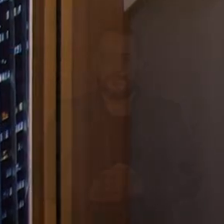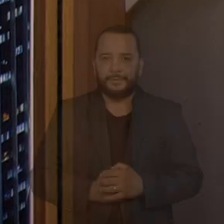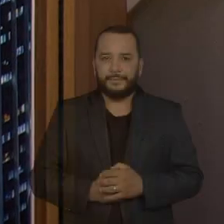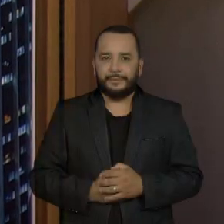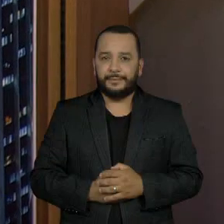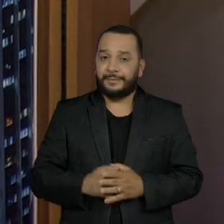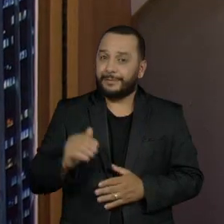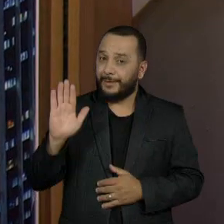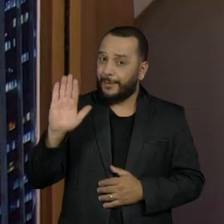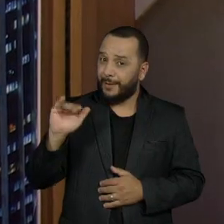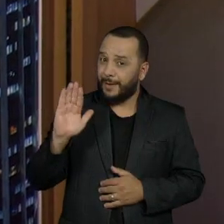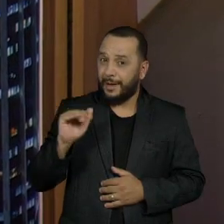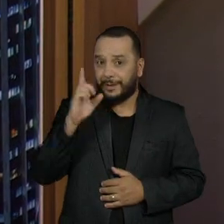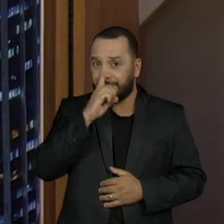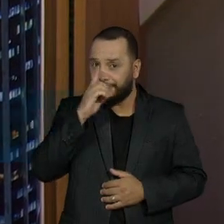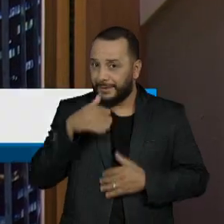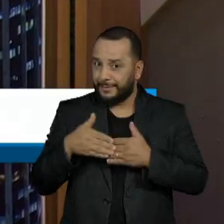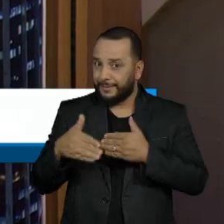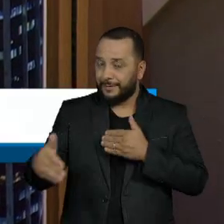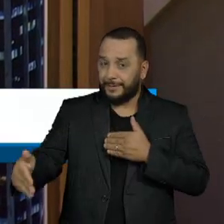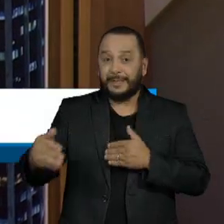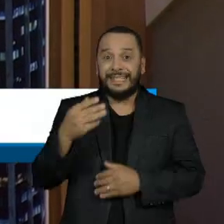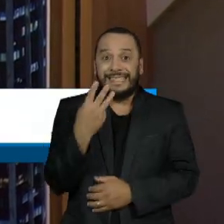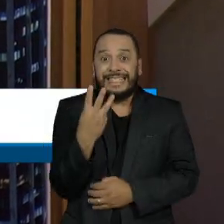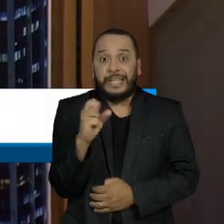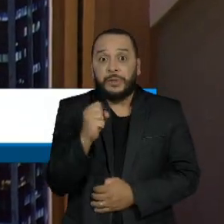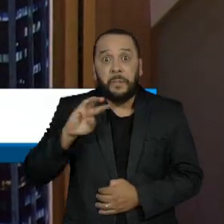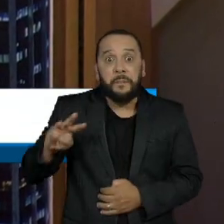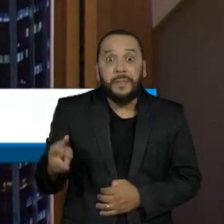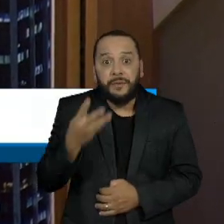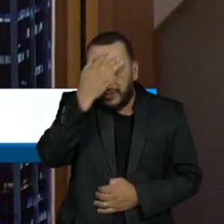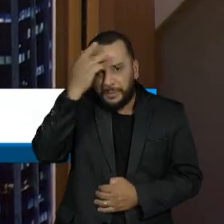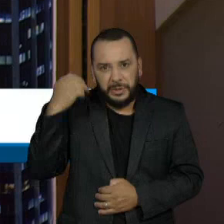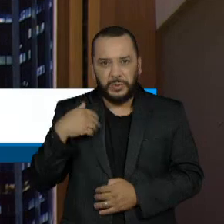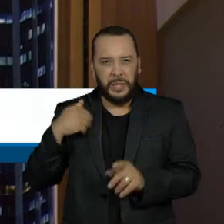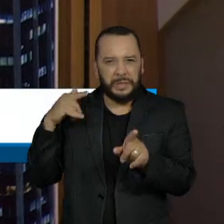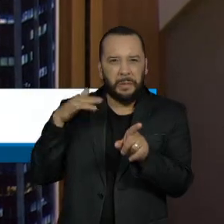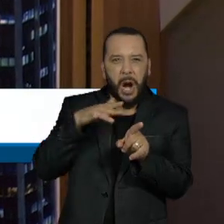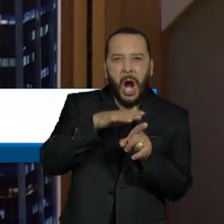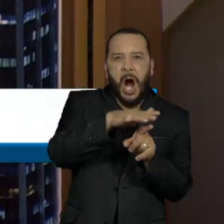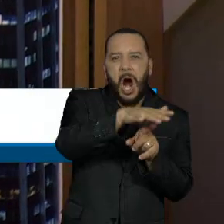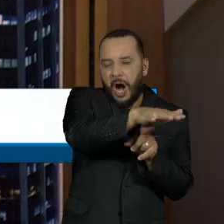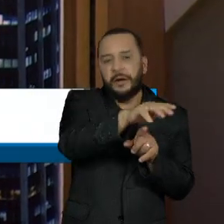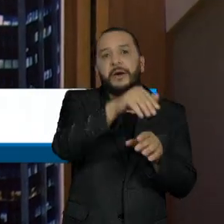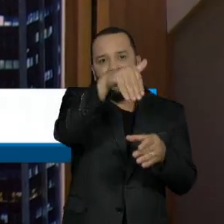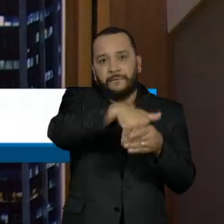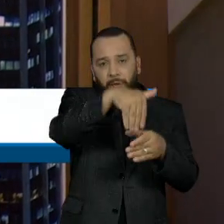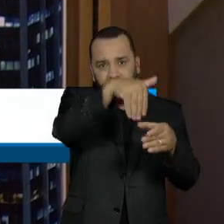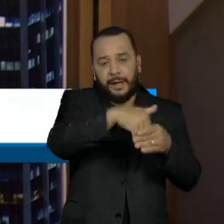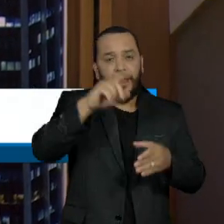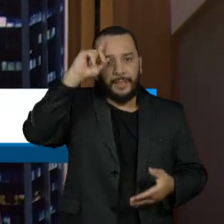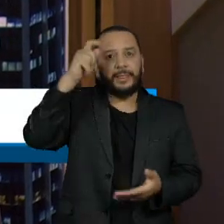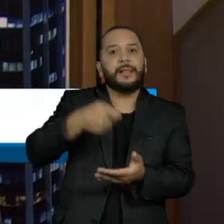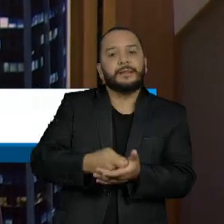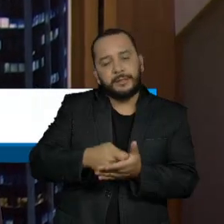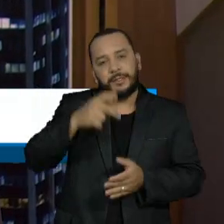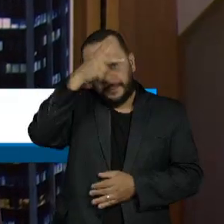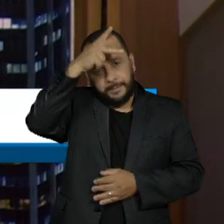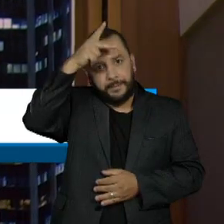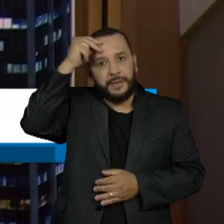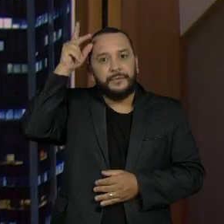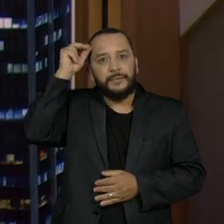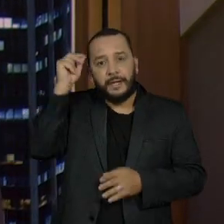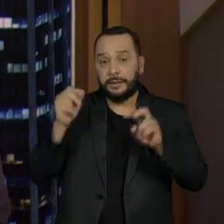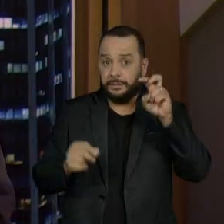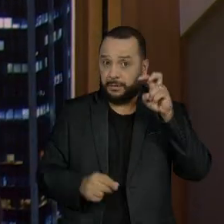Olá, neste domingo, 38 milhões de pessoas voltarão às urnas para definir o futuro prefeito em 57